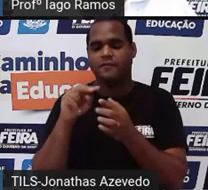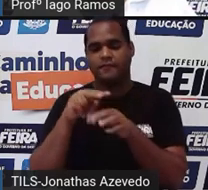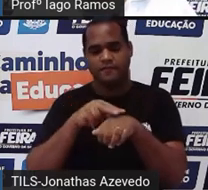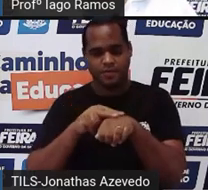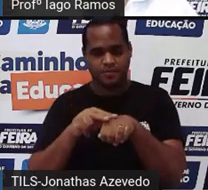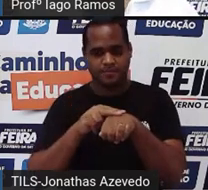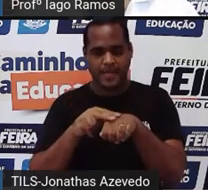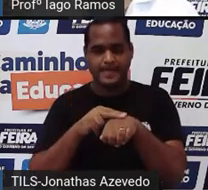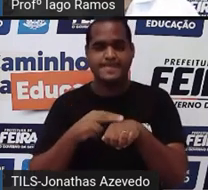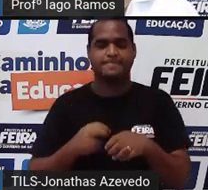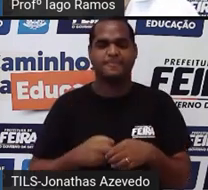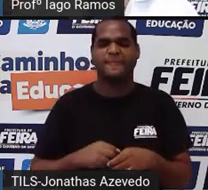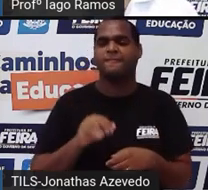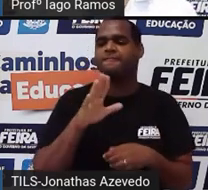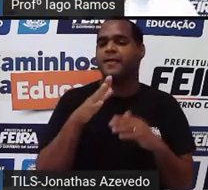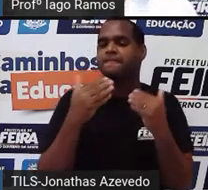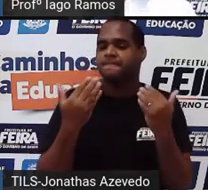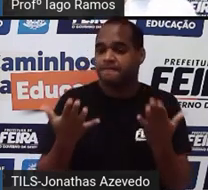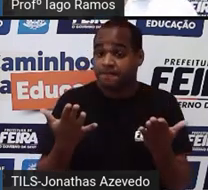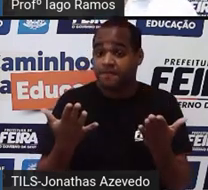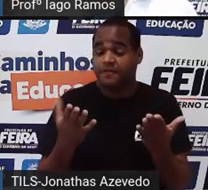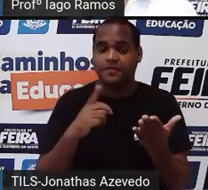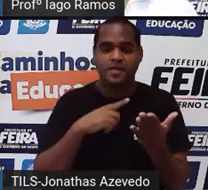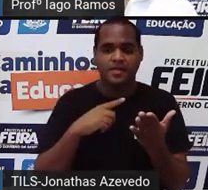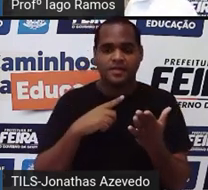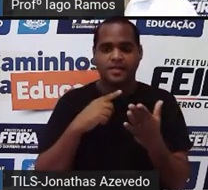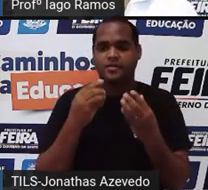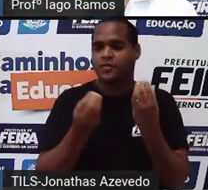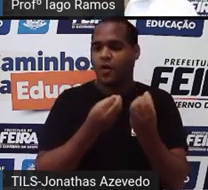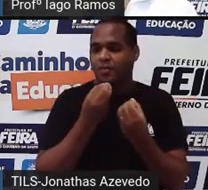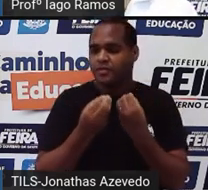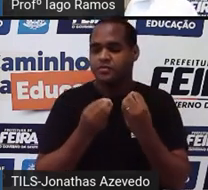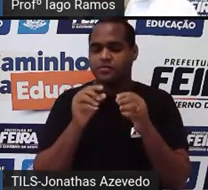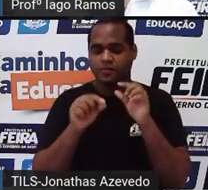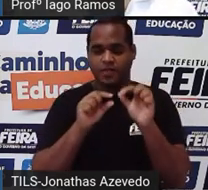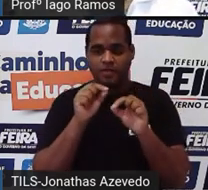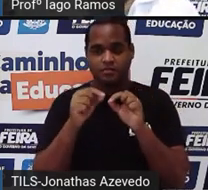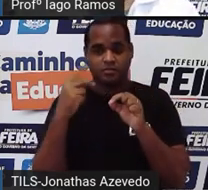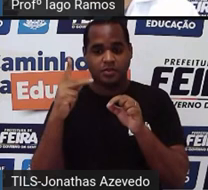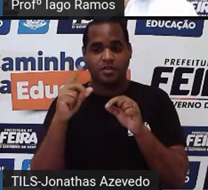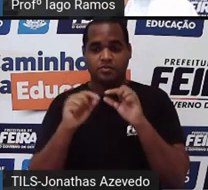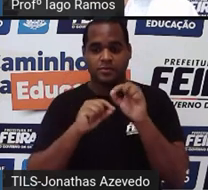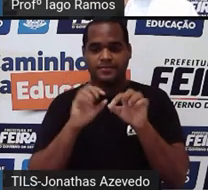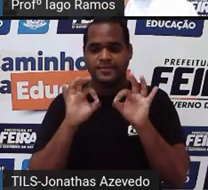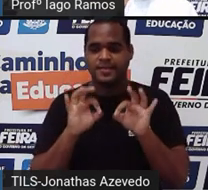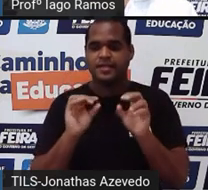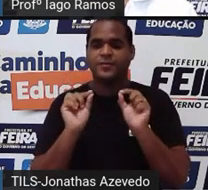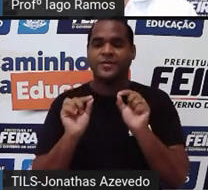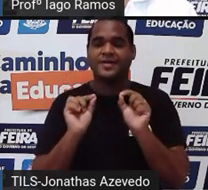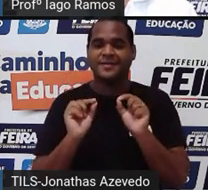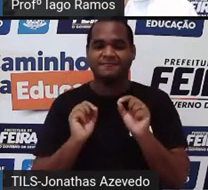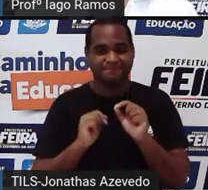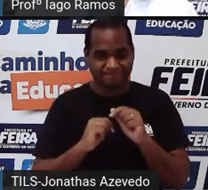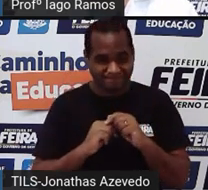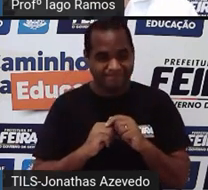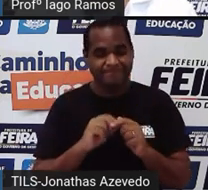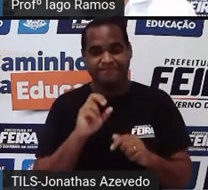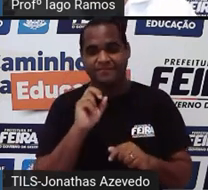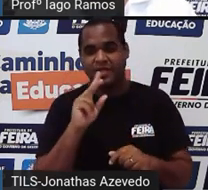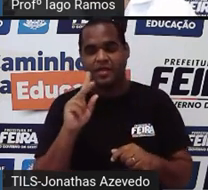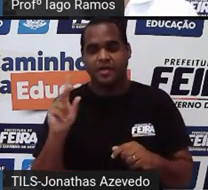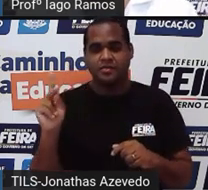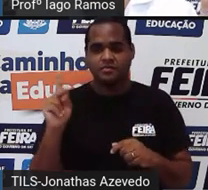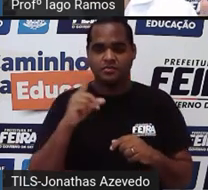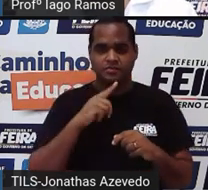mas qual das imagens é que tá acontecendo a reflexão certa tá bom então